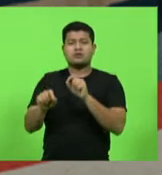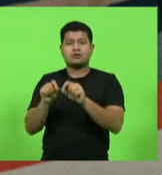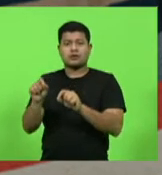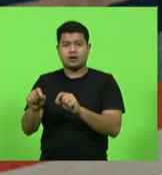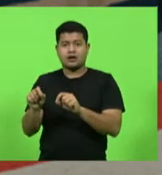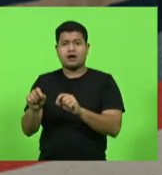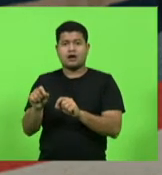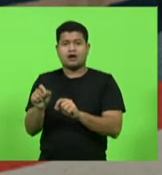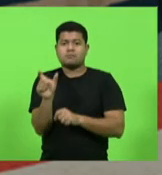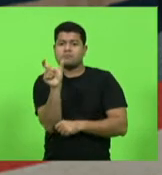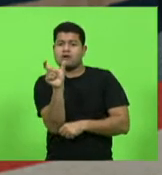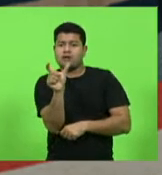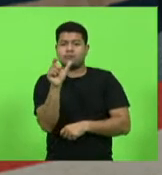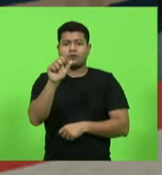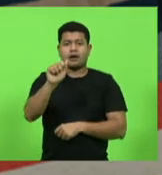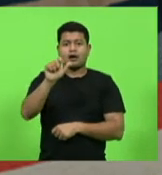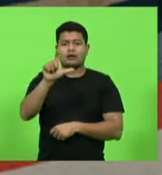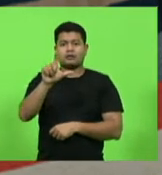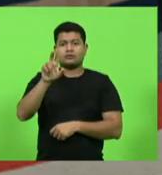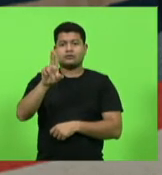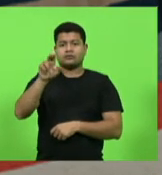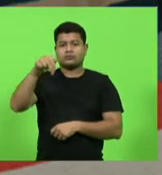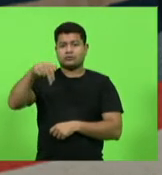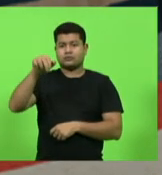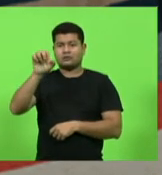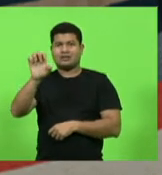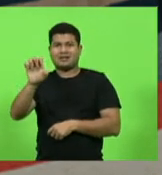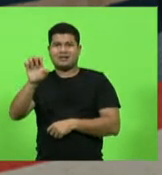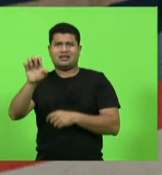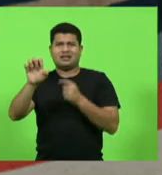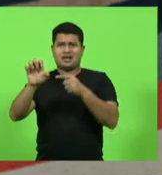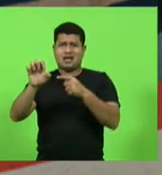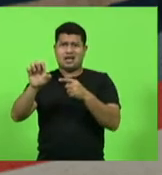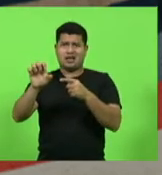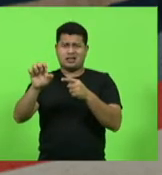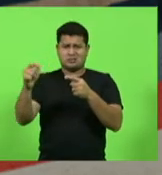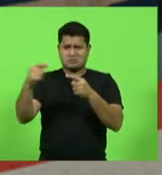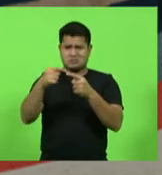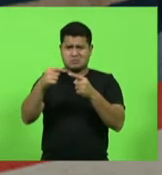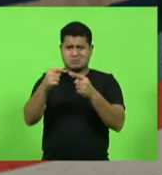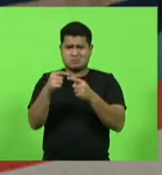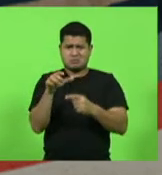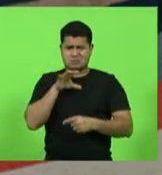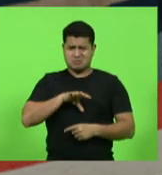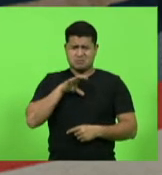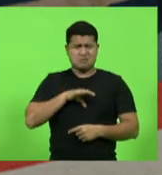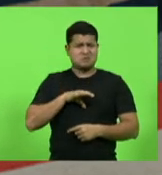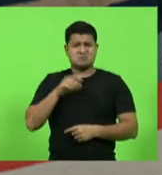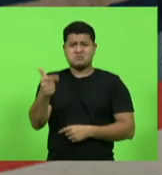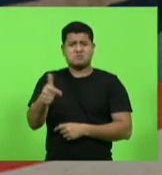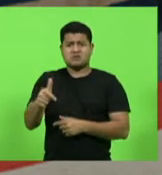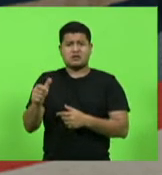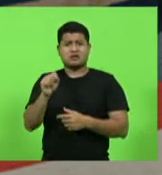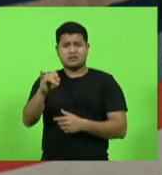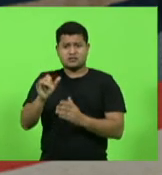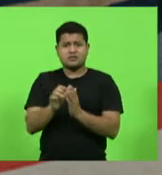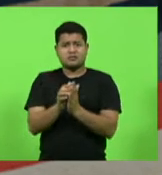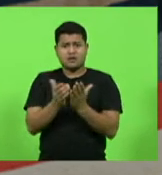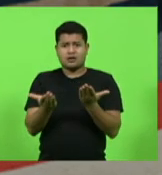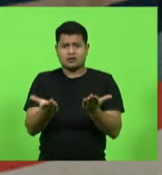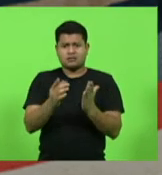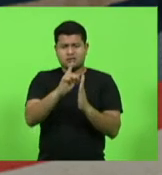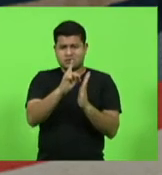alune, que é uma palavra que não existe. Essa palavra não existe. Você abriu o dicionário, tem aluno, tem